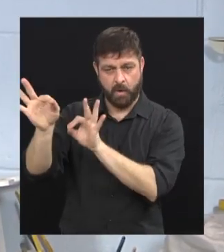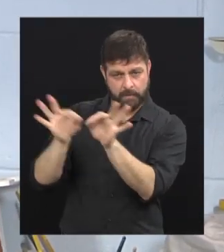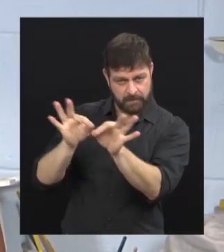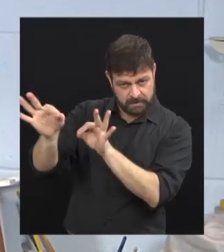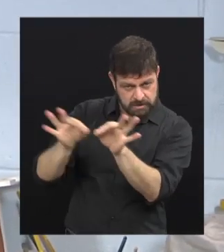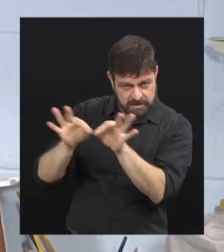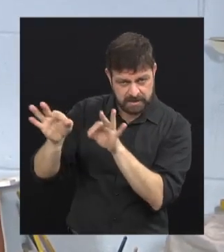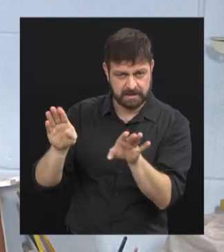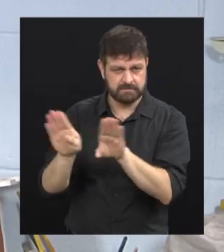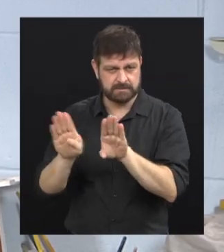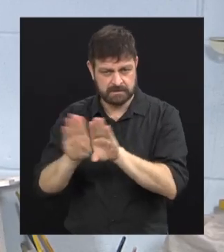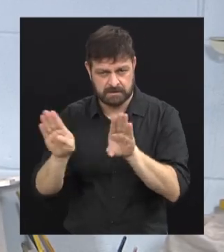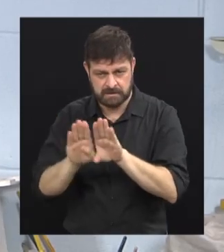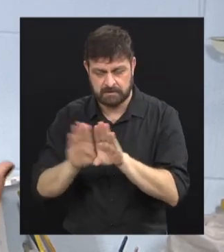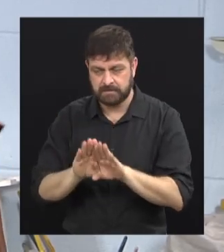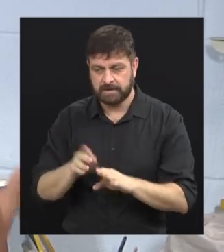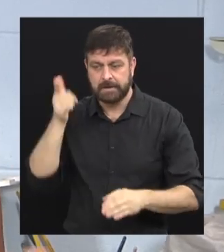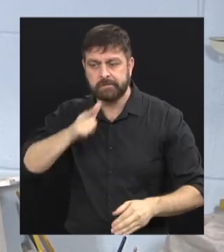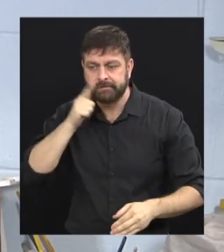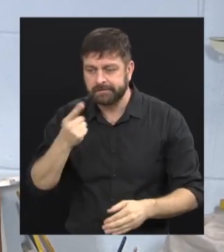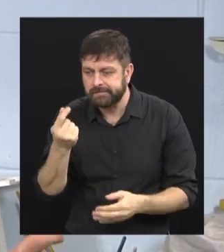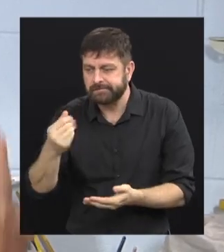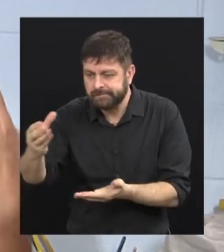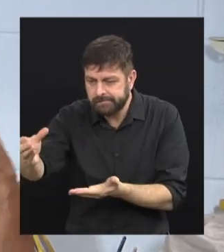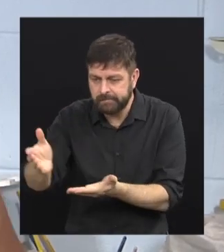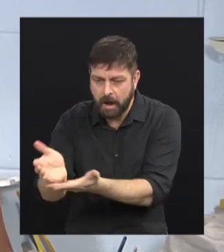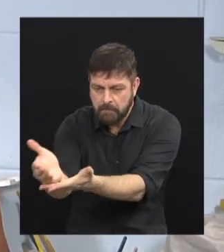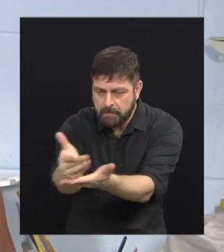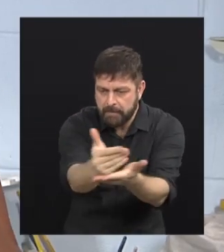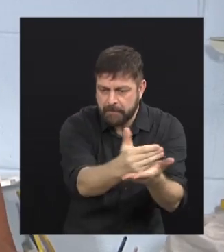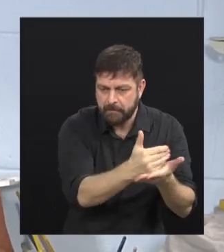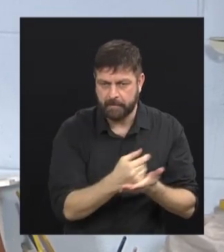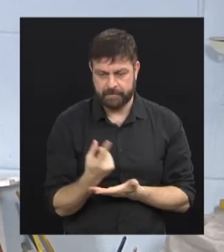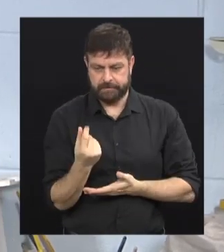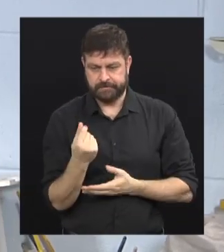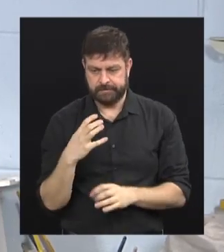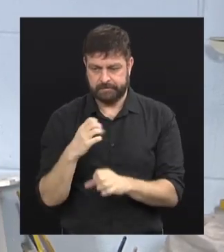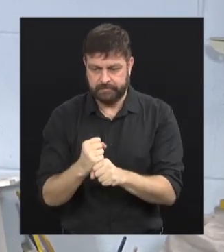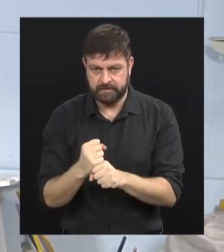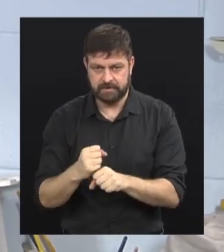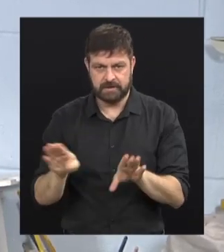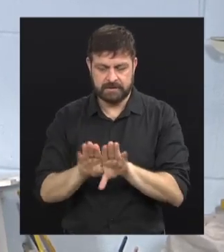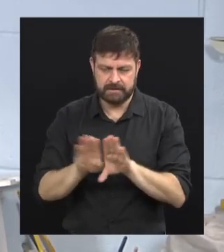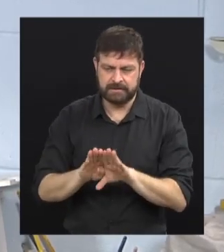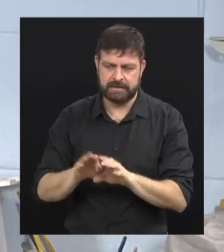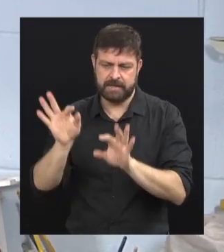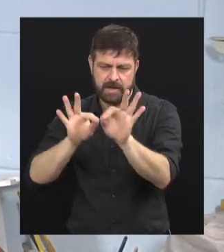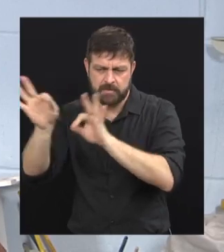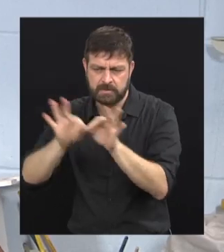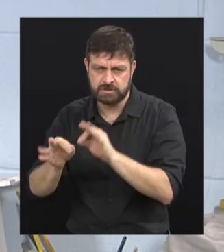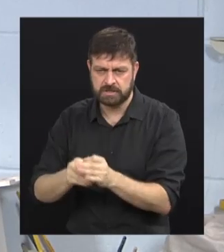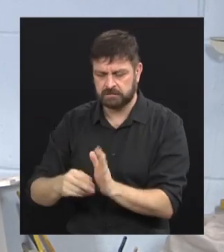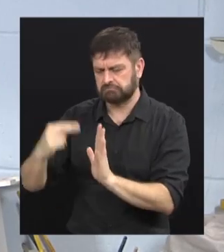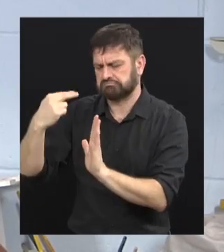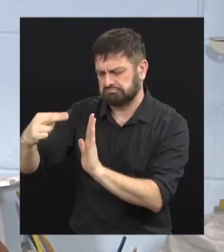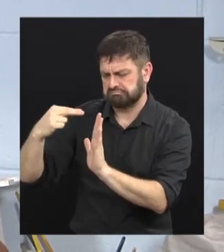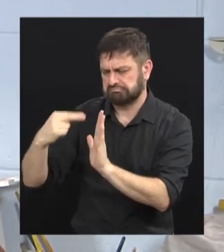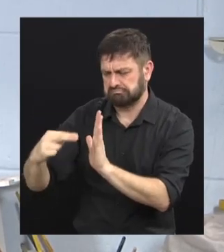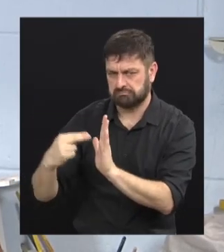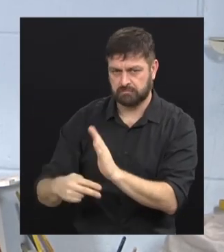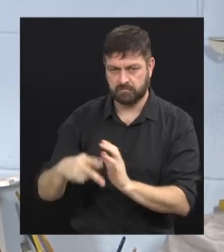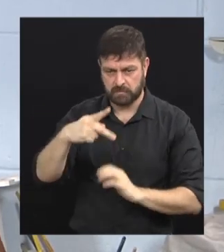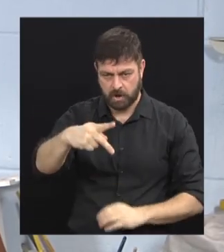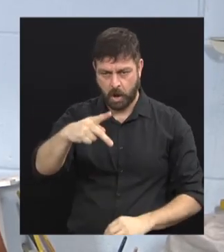projetos para captar recursos, então a gente tem projetos no PROAC, no PRONAC,